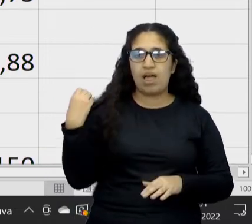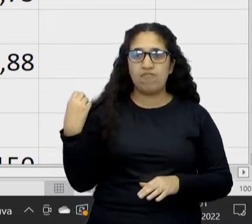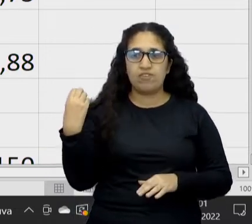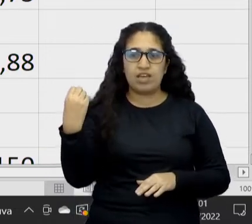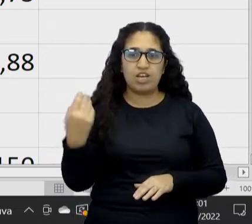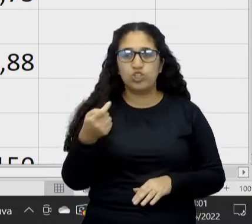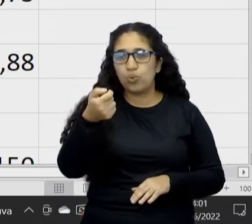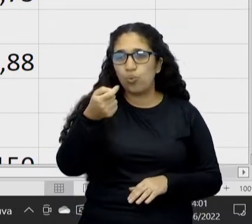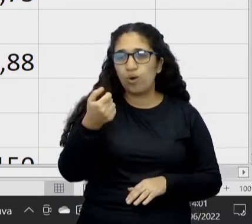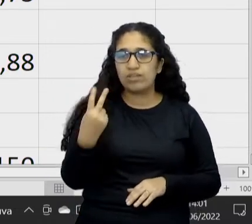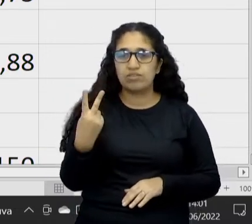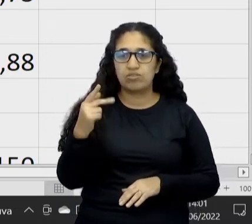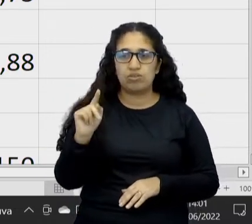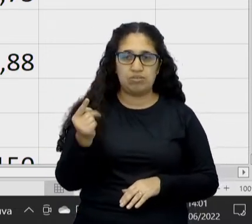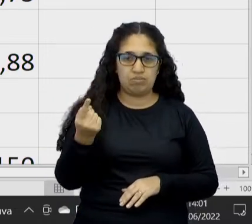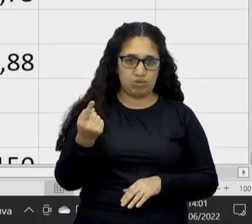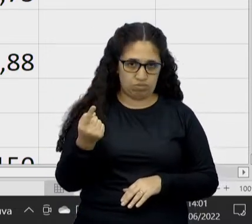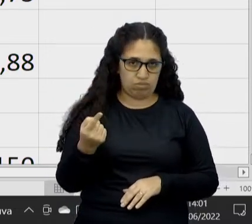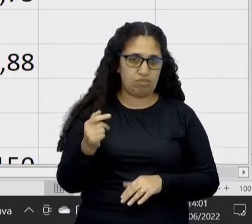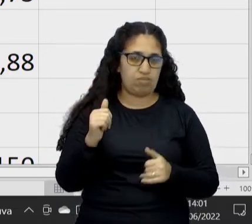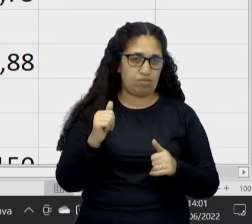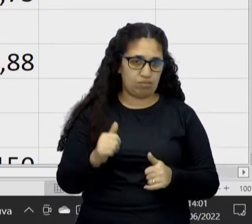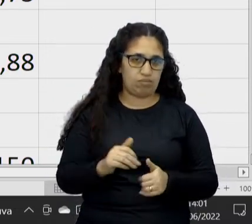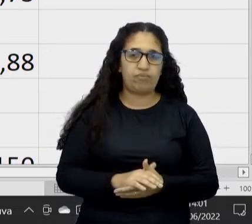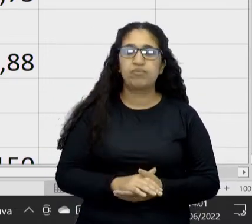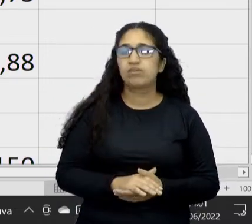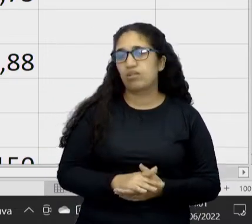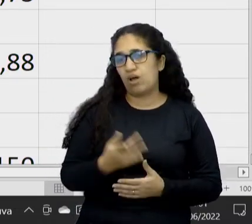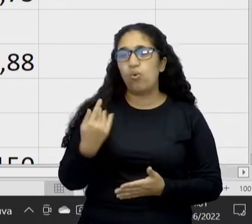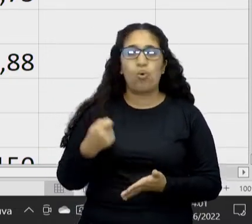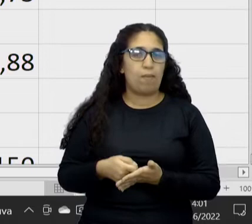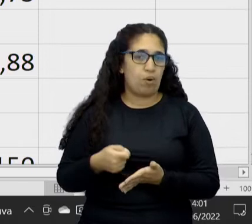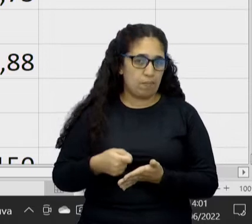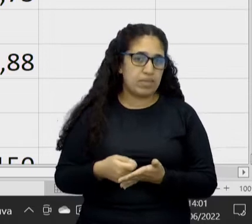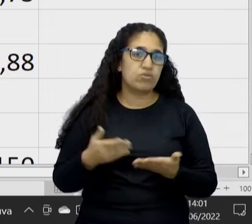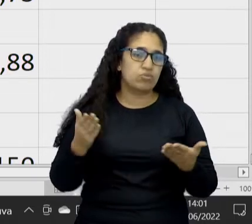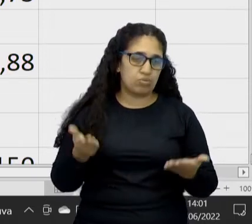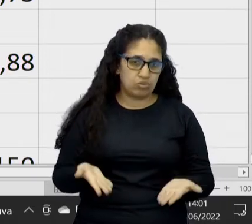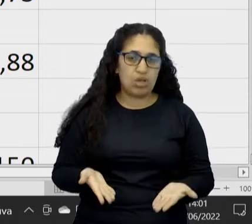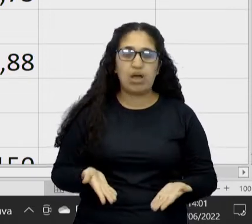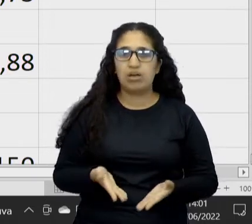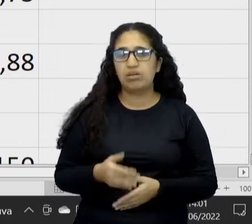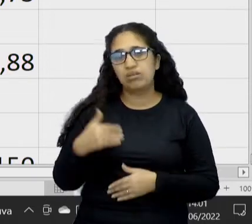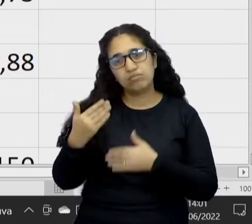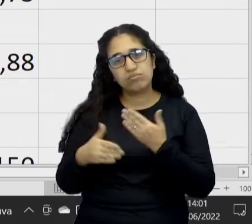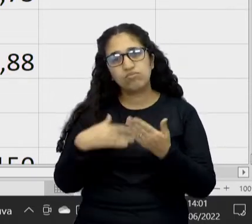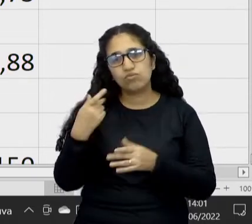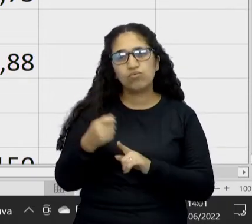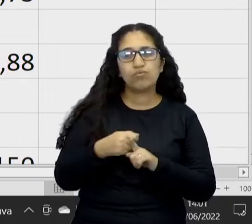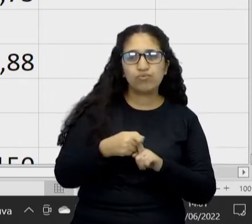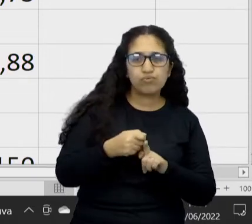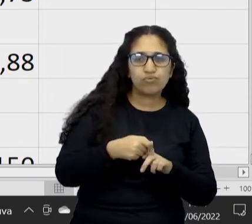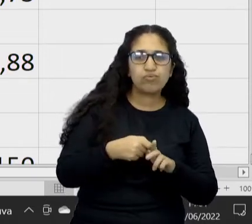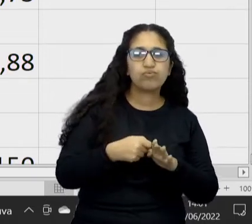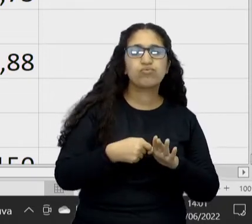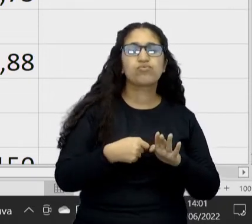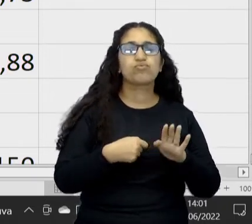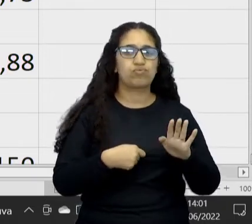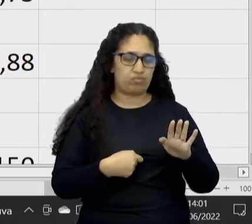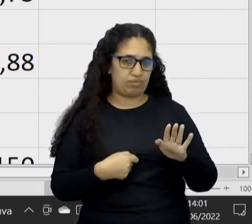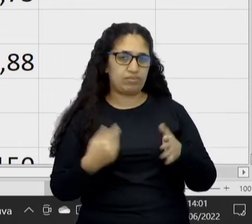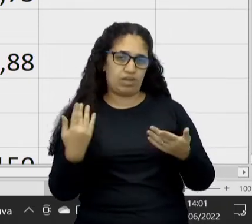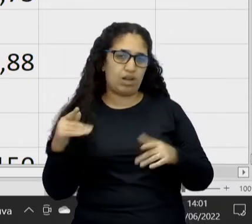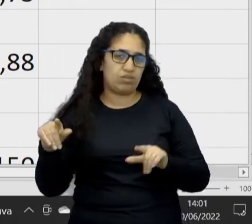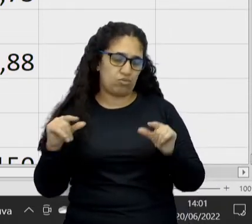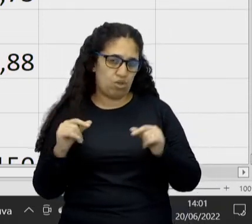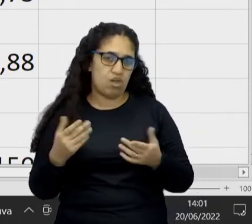quase R$2.000. Era isso, né? Então ela tinha esse compromisso aí com o cartão de crédito, que foi o financiamento que ela escolheu. Claro que